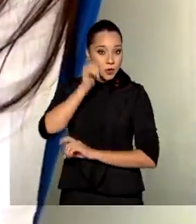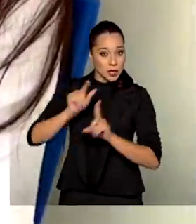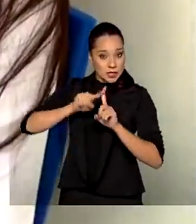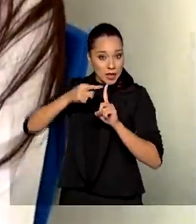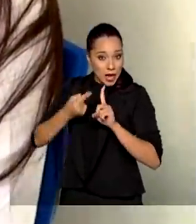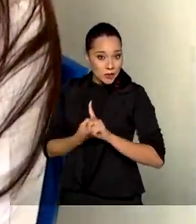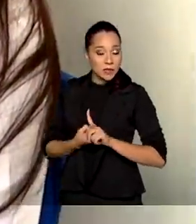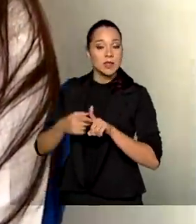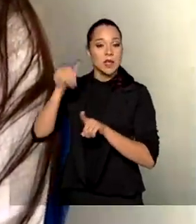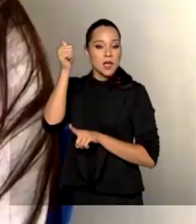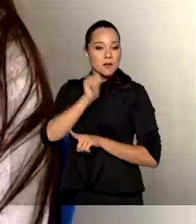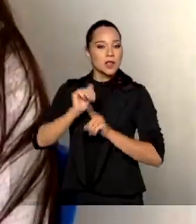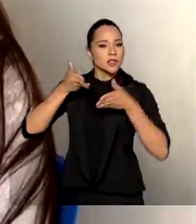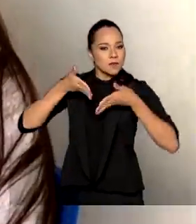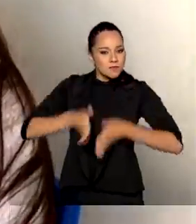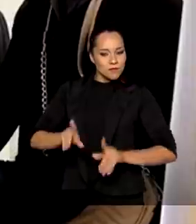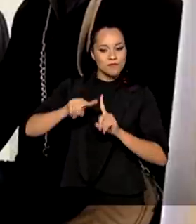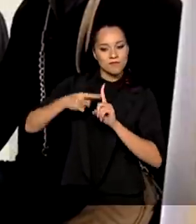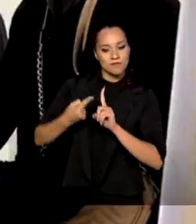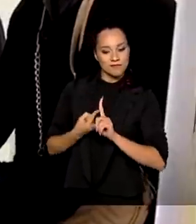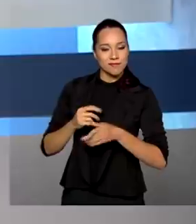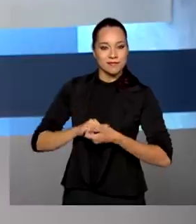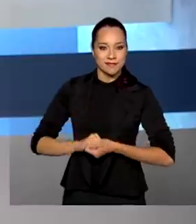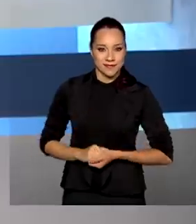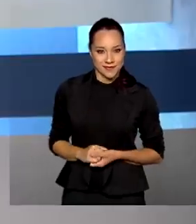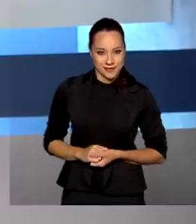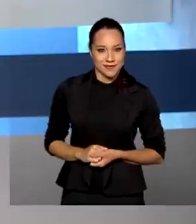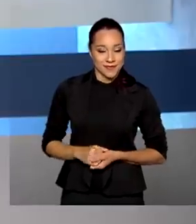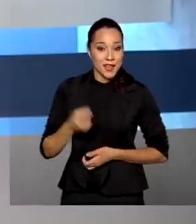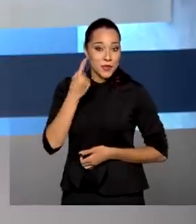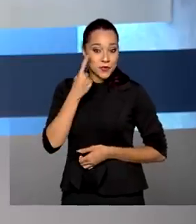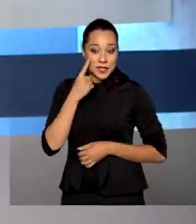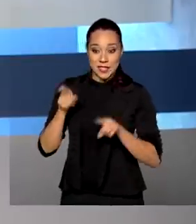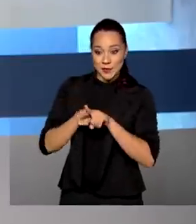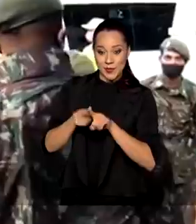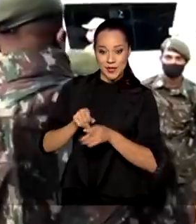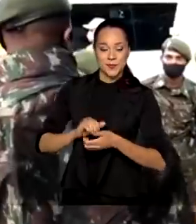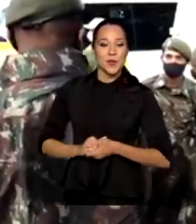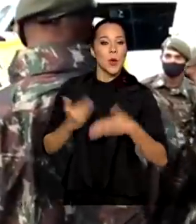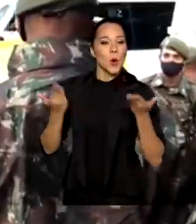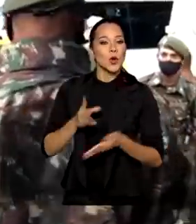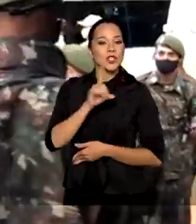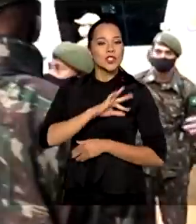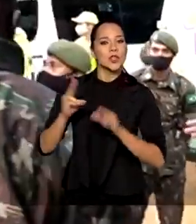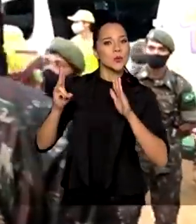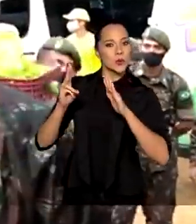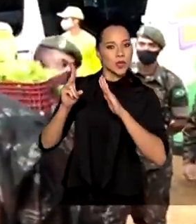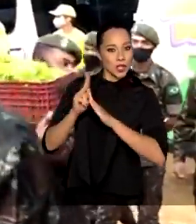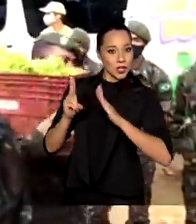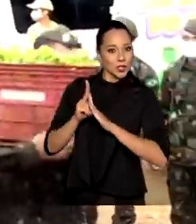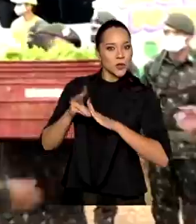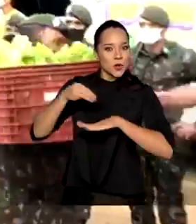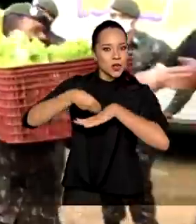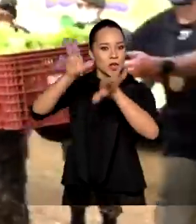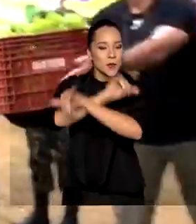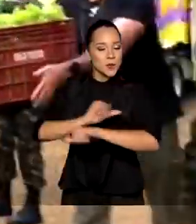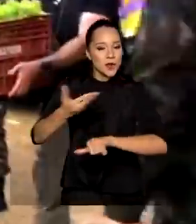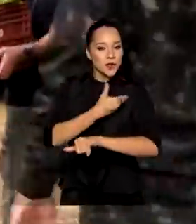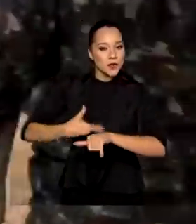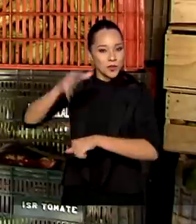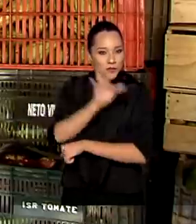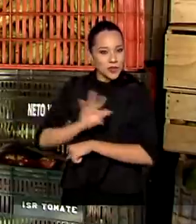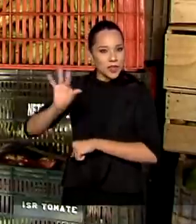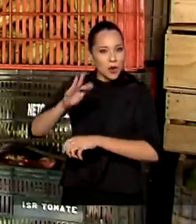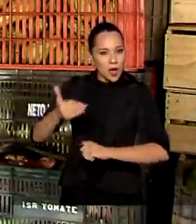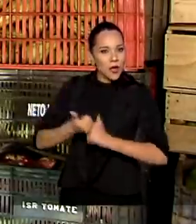grávidas e mulheres que tiveram bebês recentemente. E veja também, hoje é dia do índio e campanha do governo federal